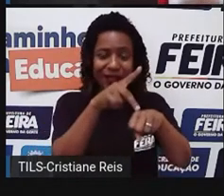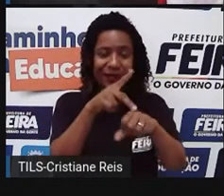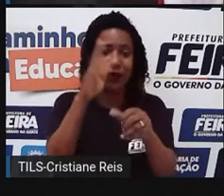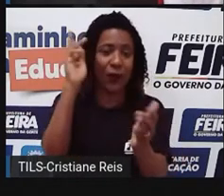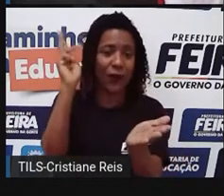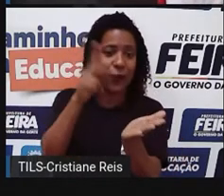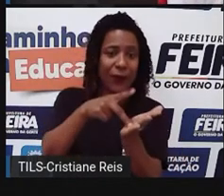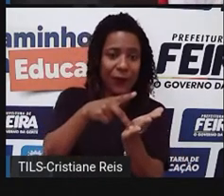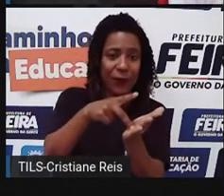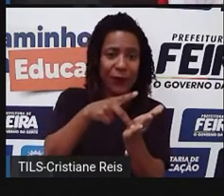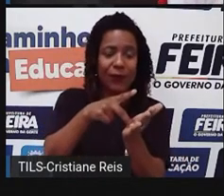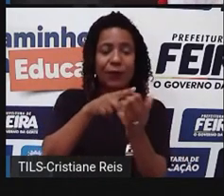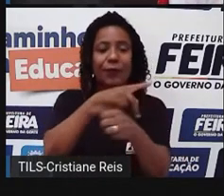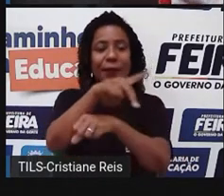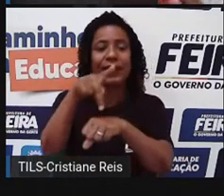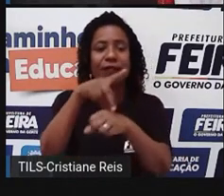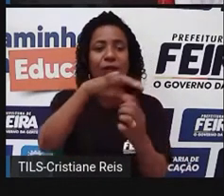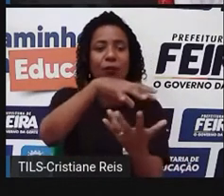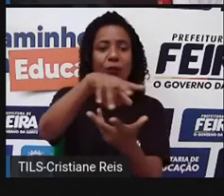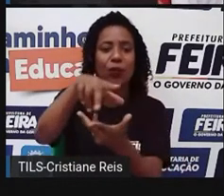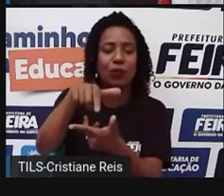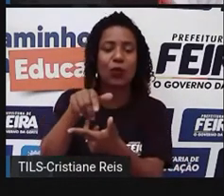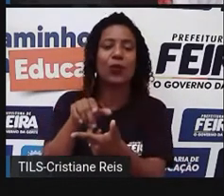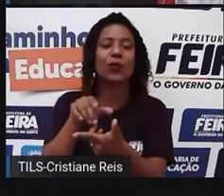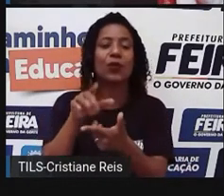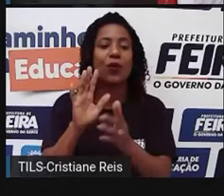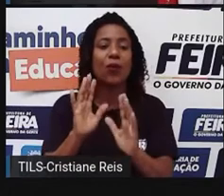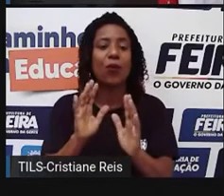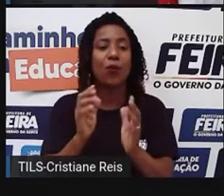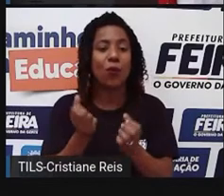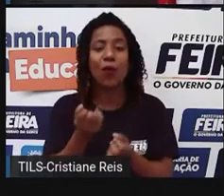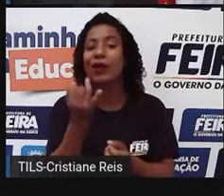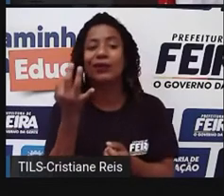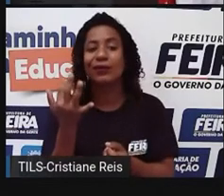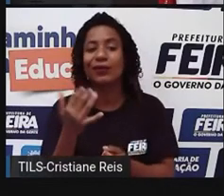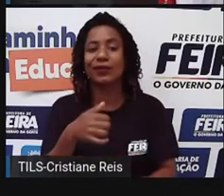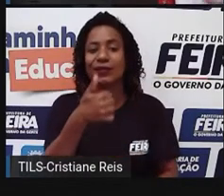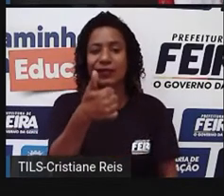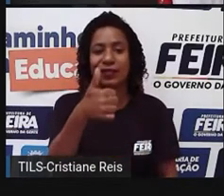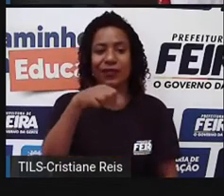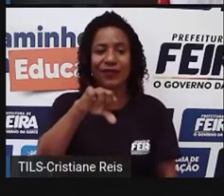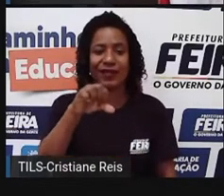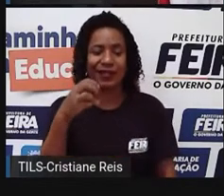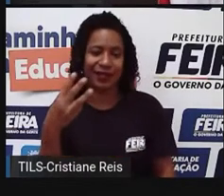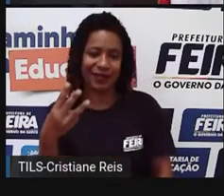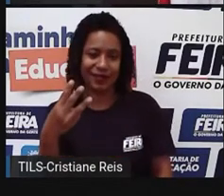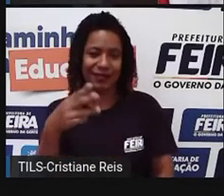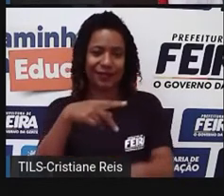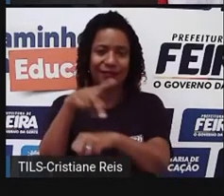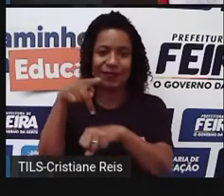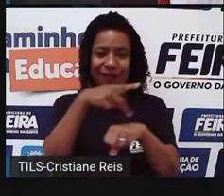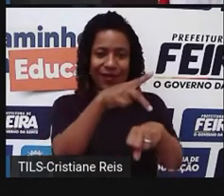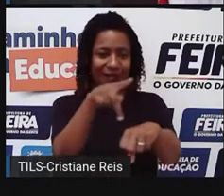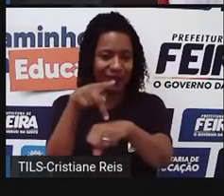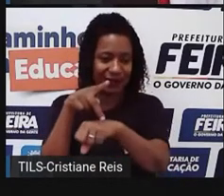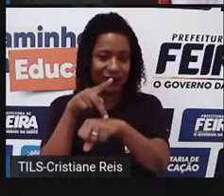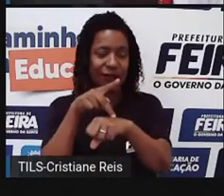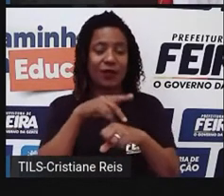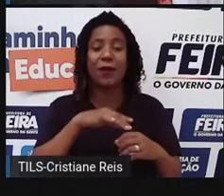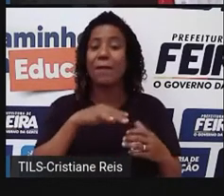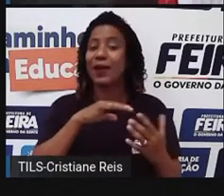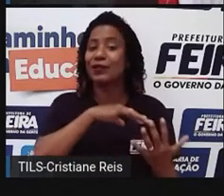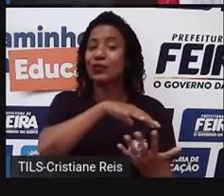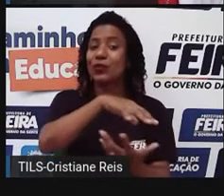reconhecidos hoje, nós temos 193 países. Mas nós temos no mundo